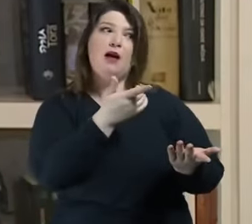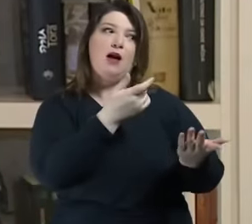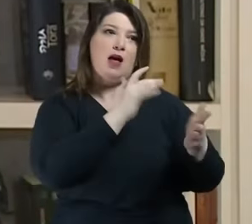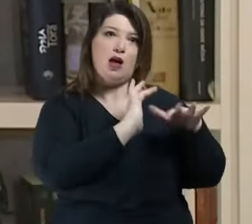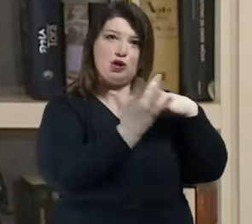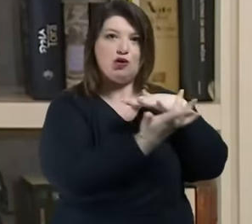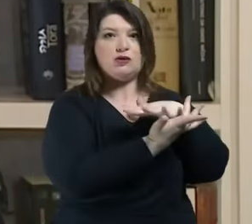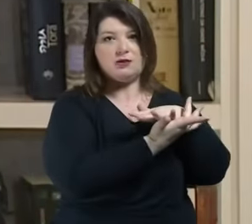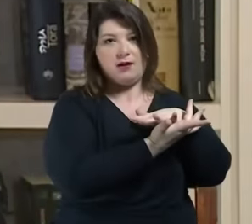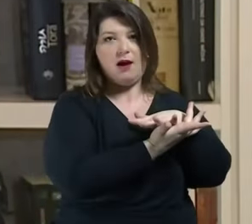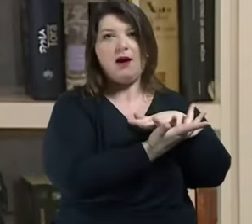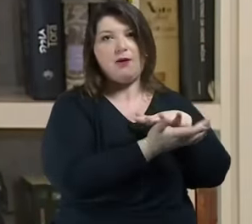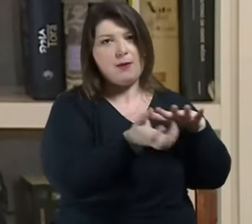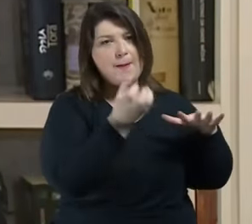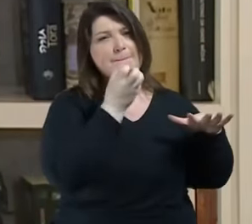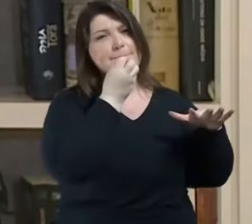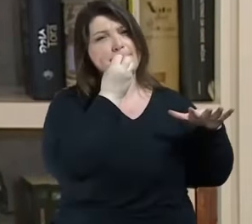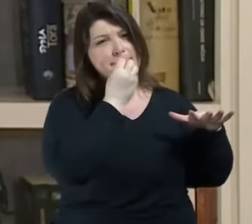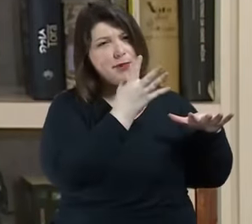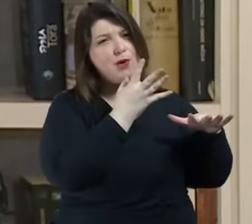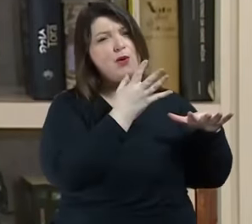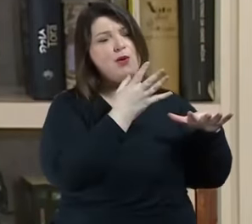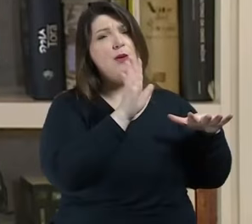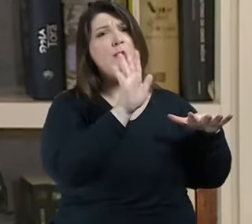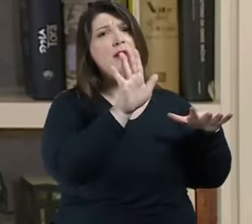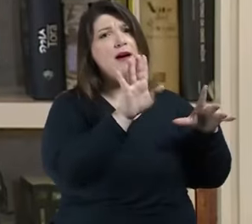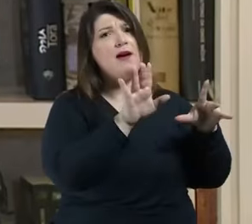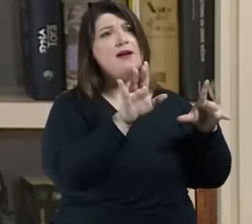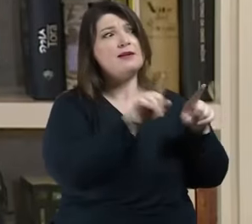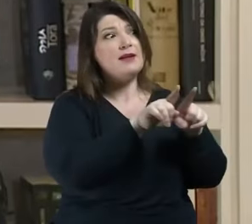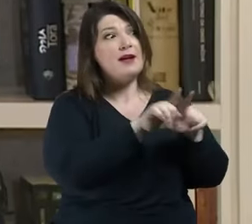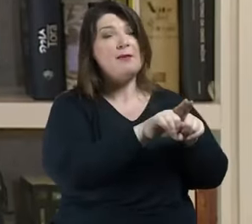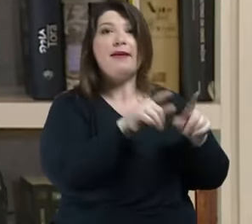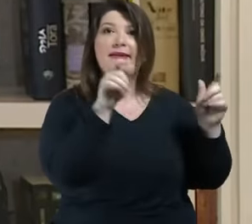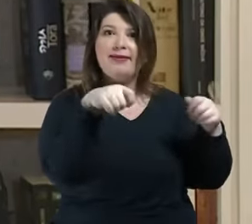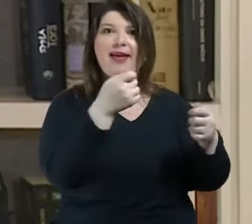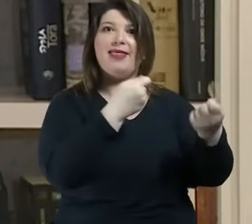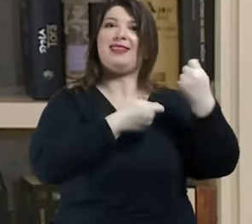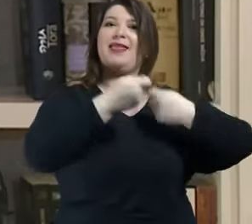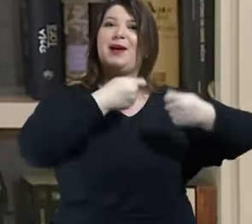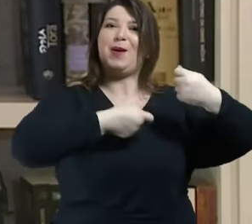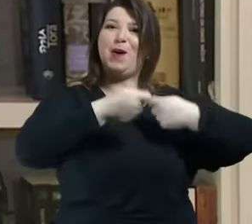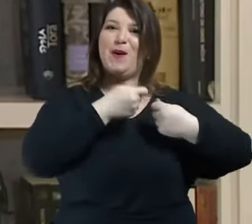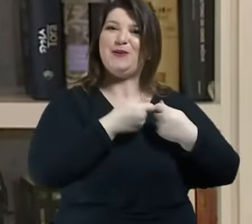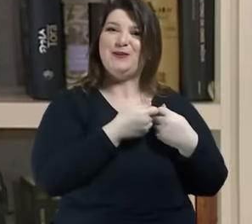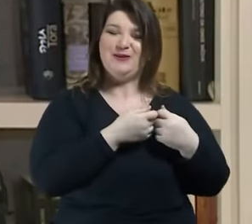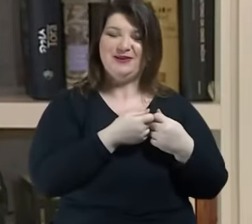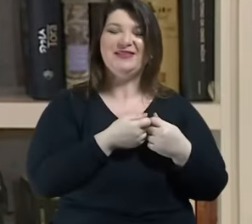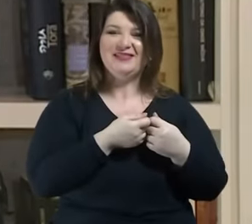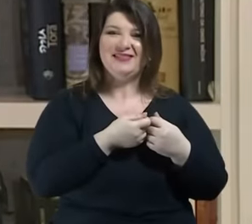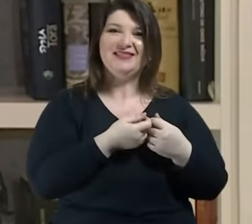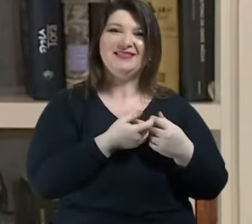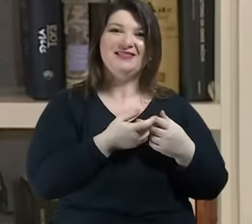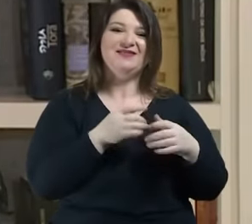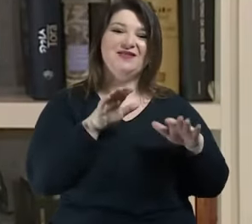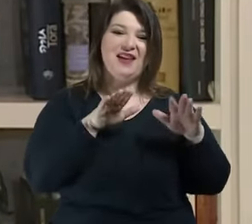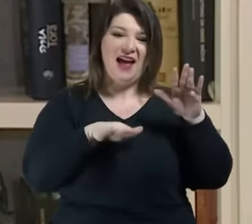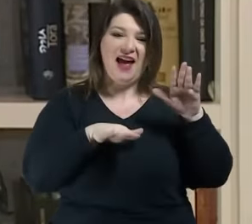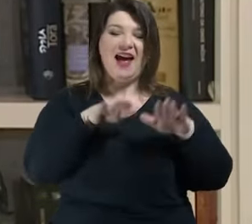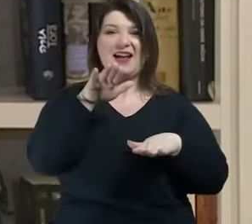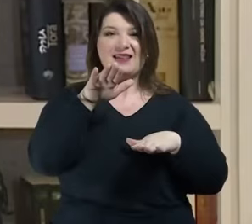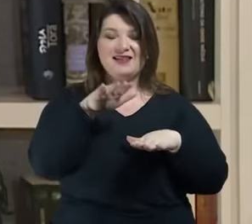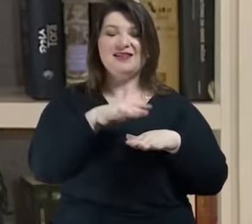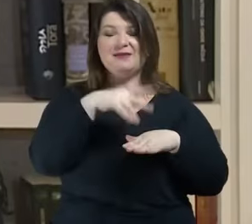coisa exclua o outro. e nisso faz surgir uma figura que causa nariz torcido para muita gente